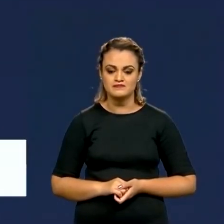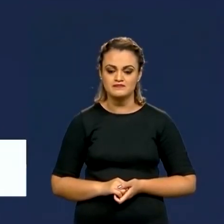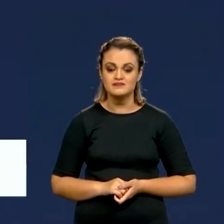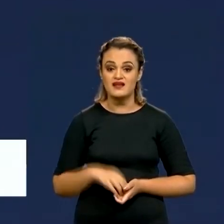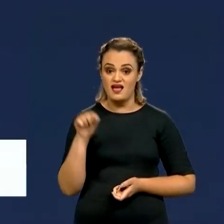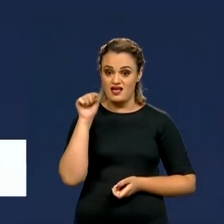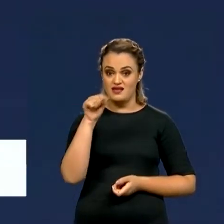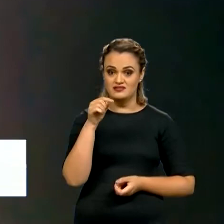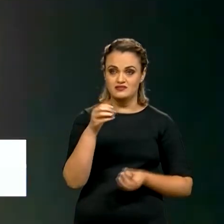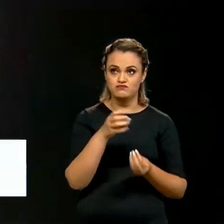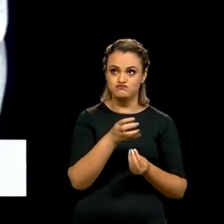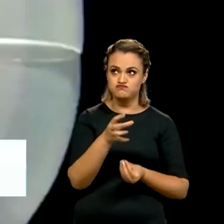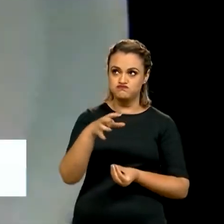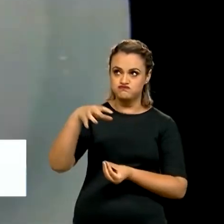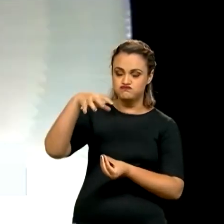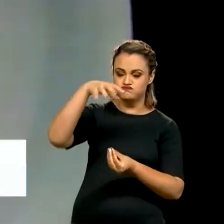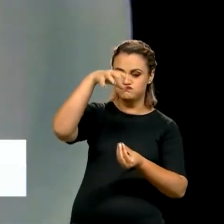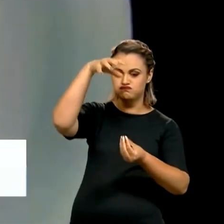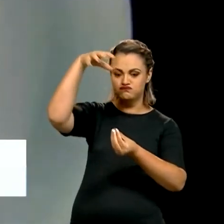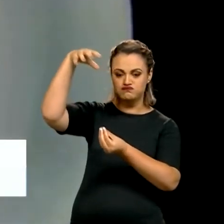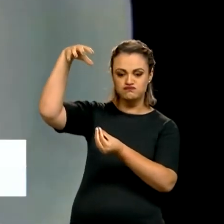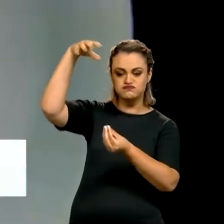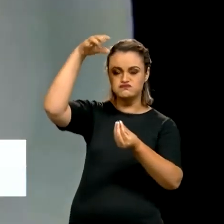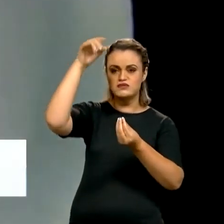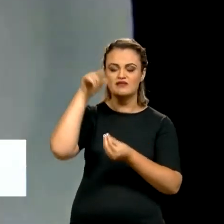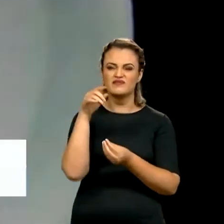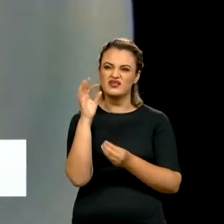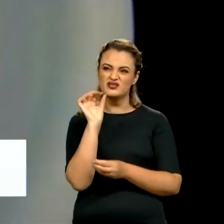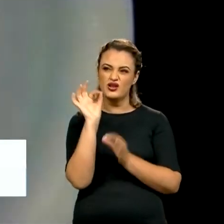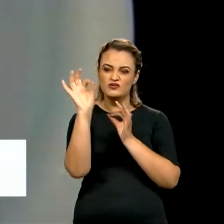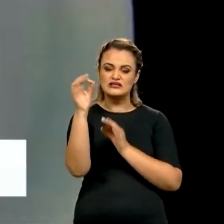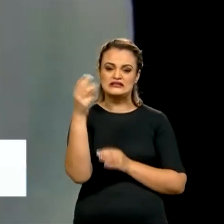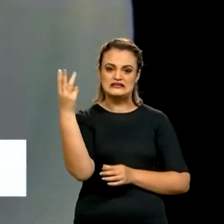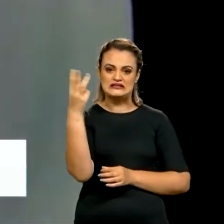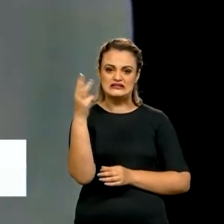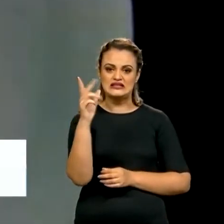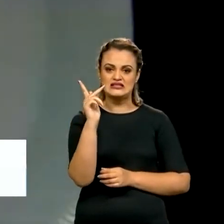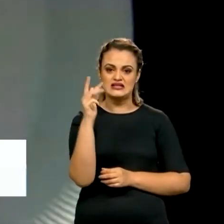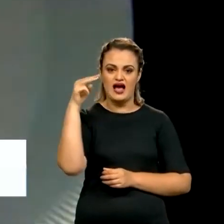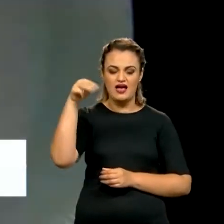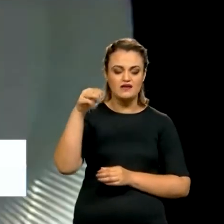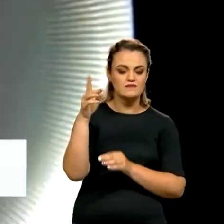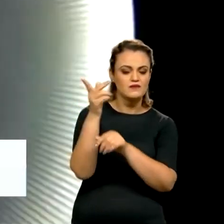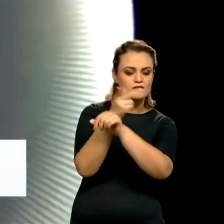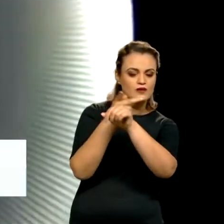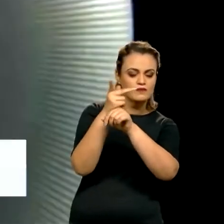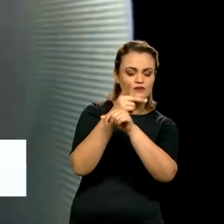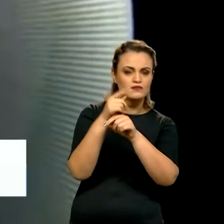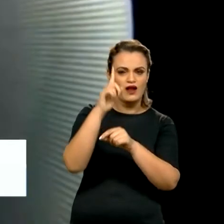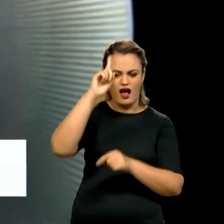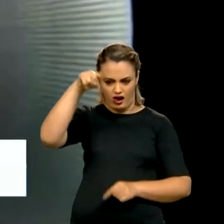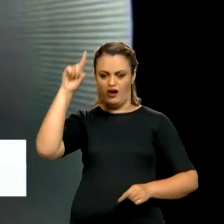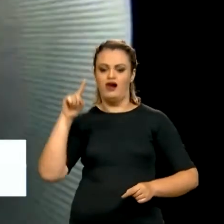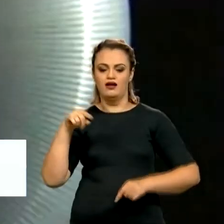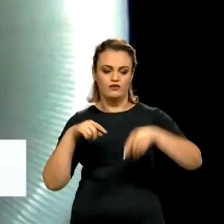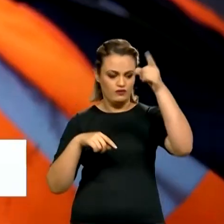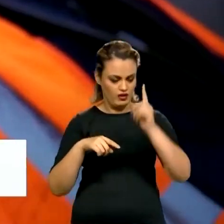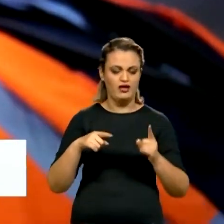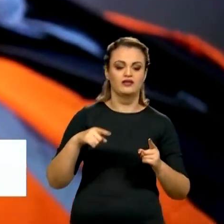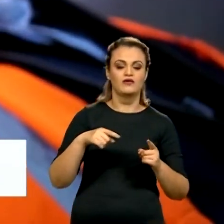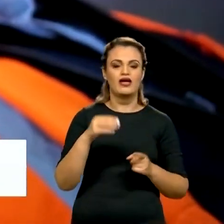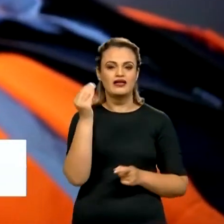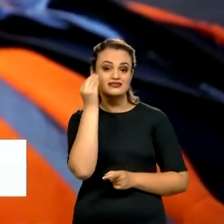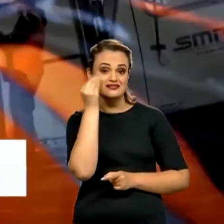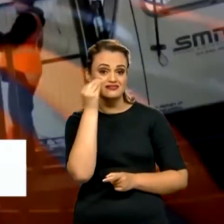Este balão de alta pressão viaja a 33 quilômetros de altitude para detectar raios cósmicos. O experimento